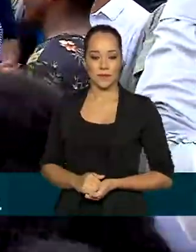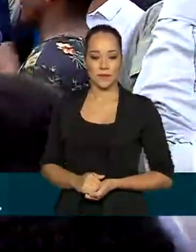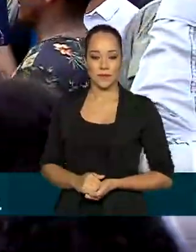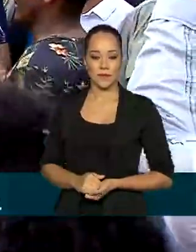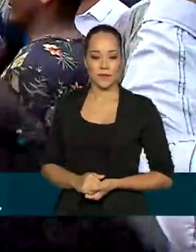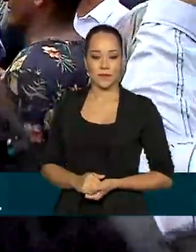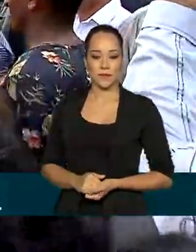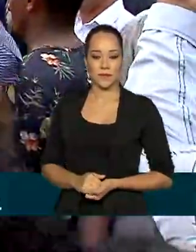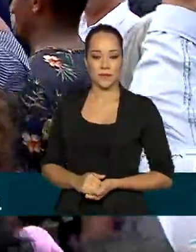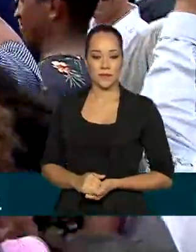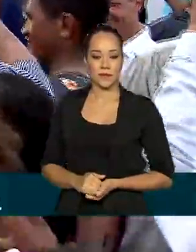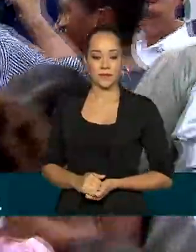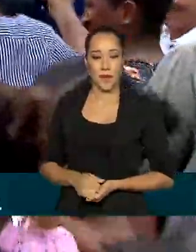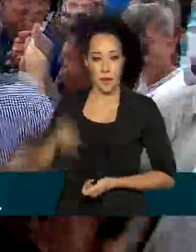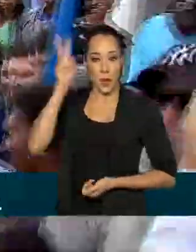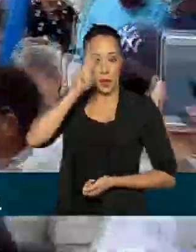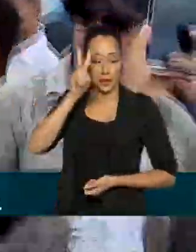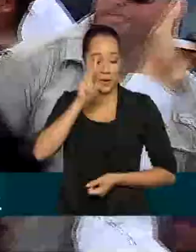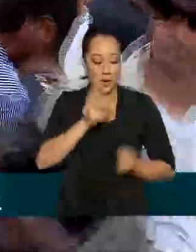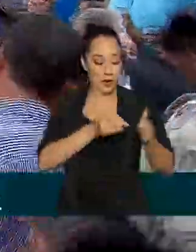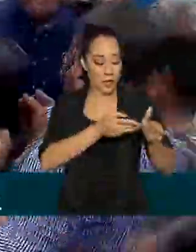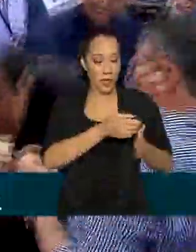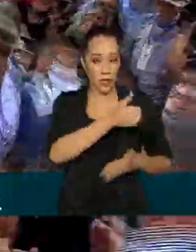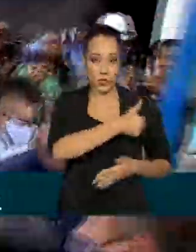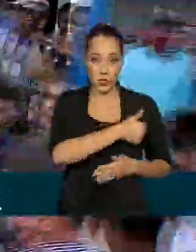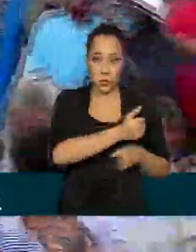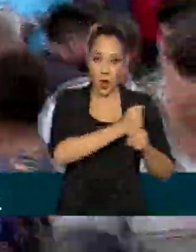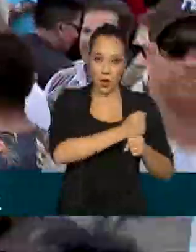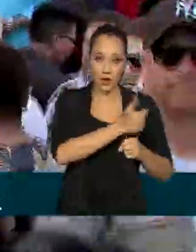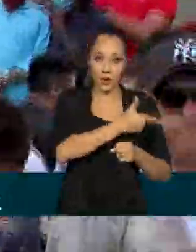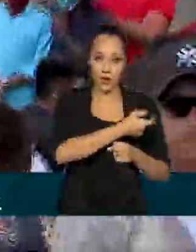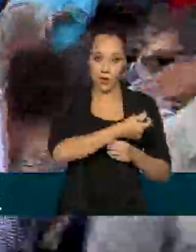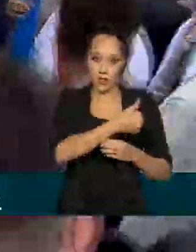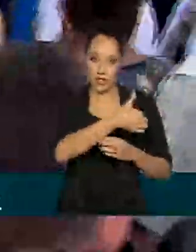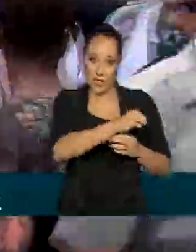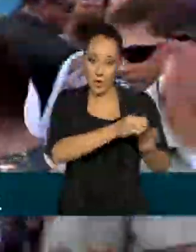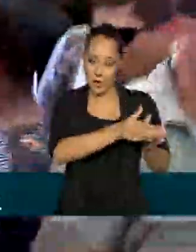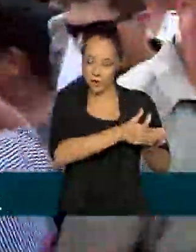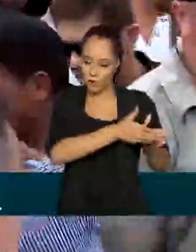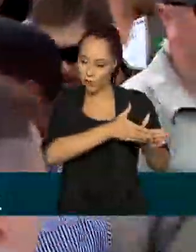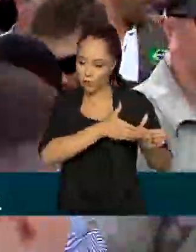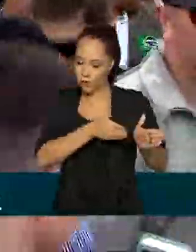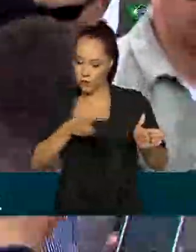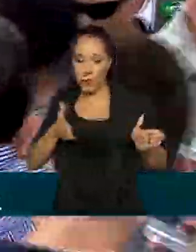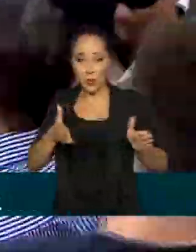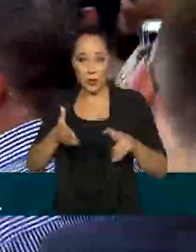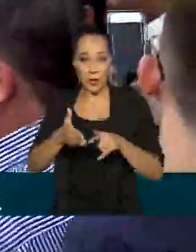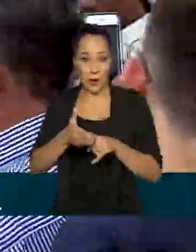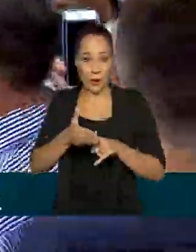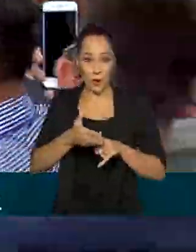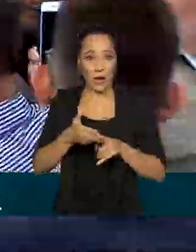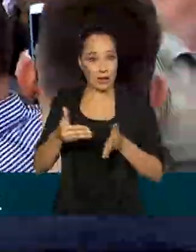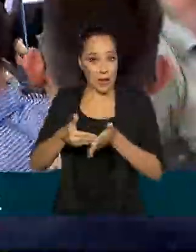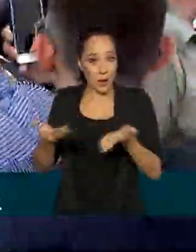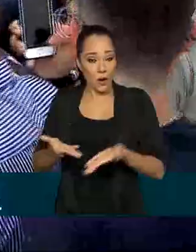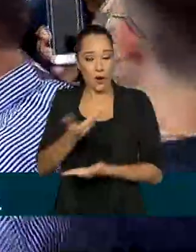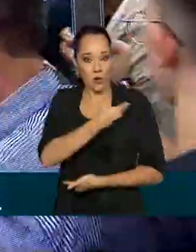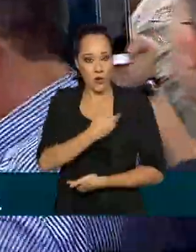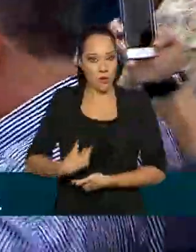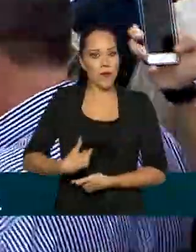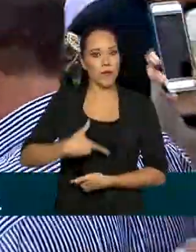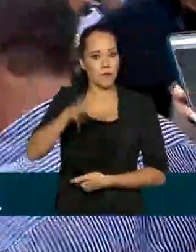Relembrando que, de 2019 para cá, o governo federal investiu aí o total de 12 milhões